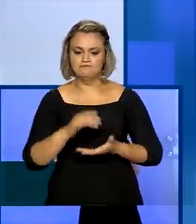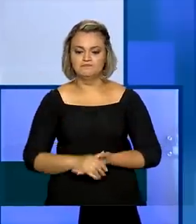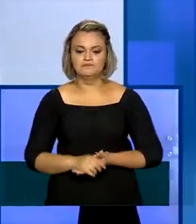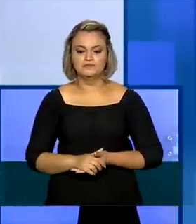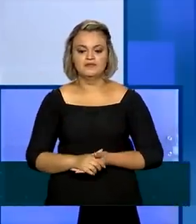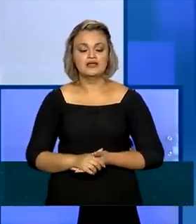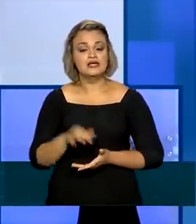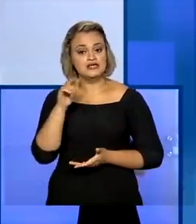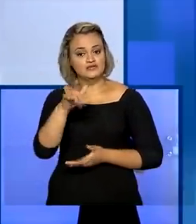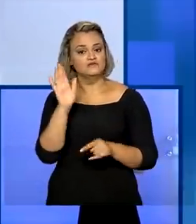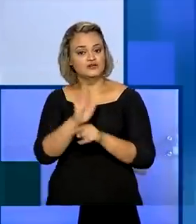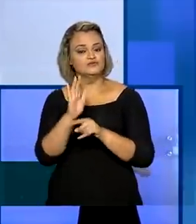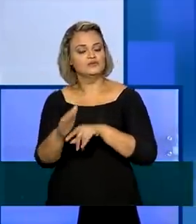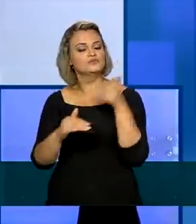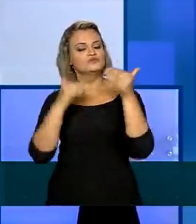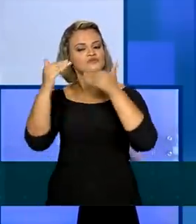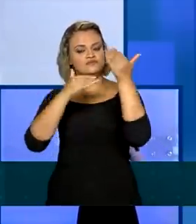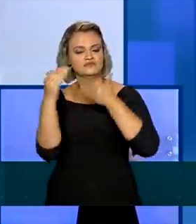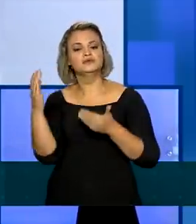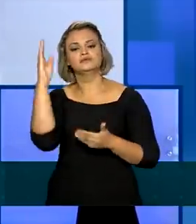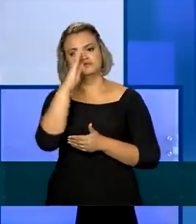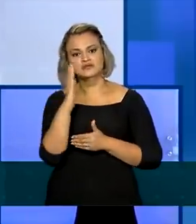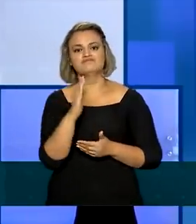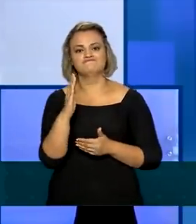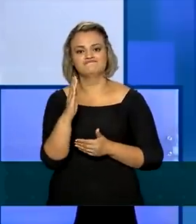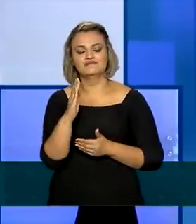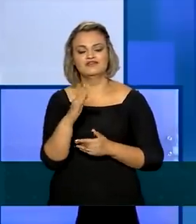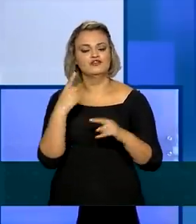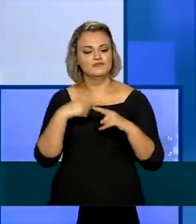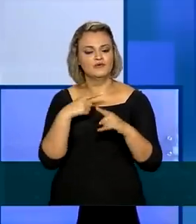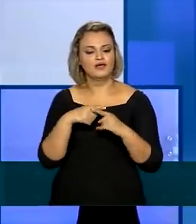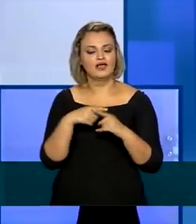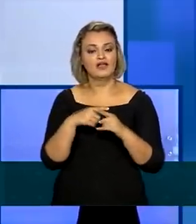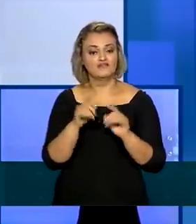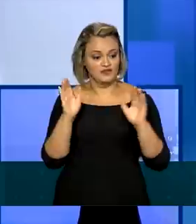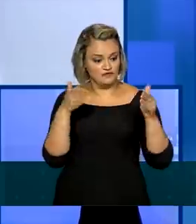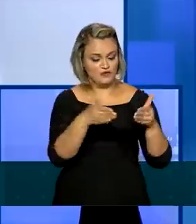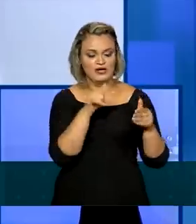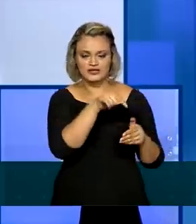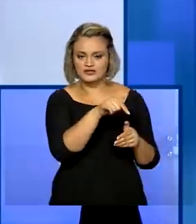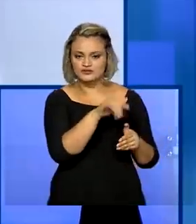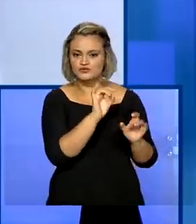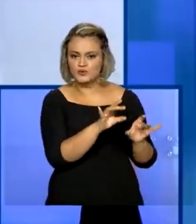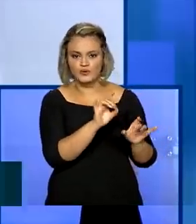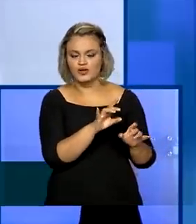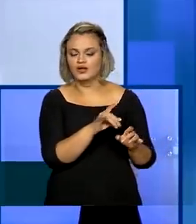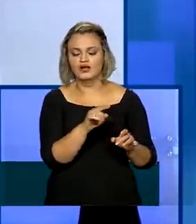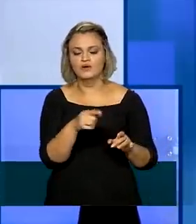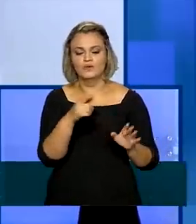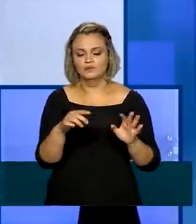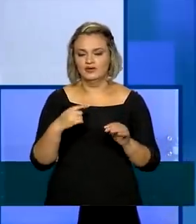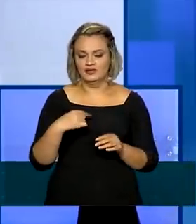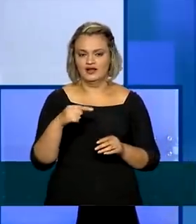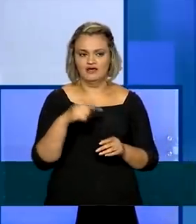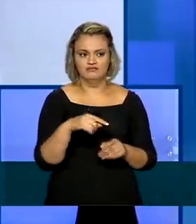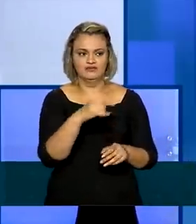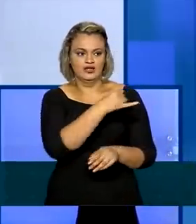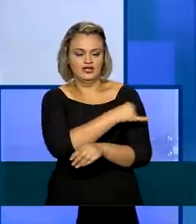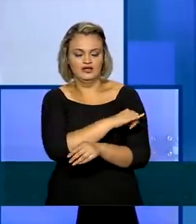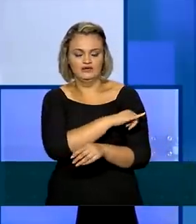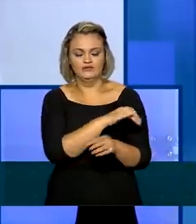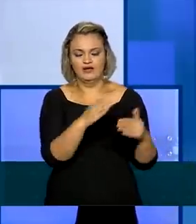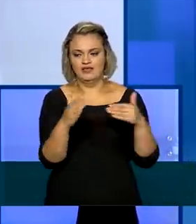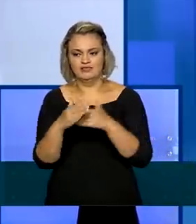vai trazer o desenvolvimento para o Brasil, porque não fica somente nessa região, porque a região entre o Rio e o São Paulo é a região que